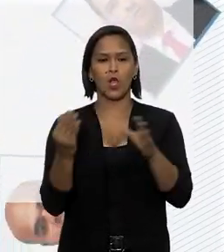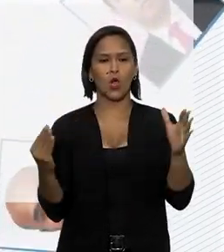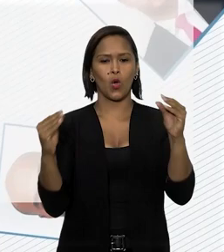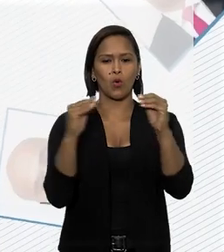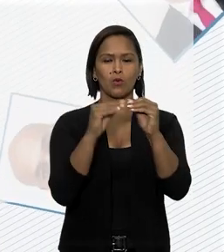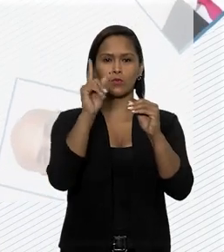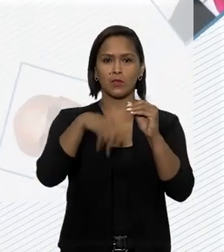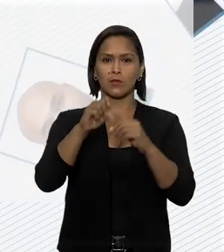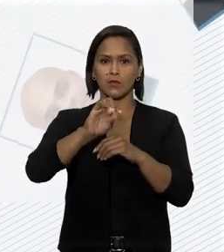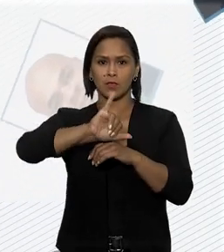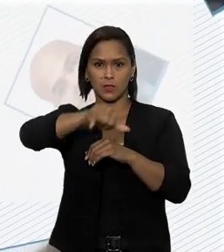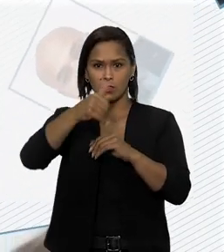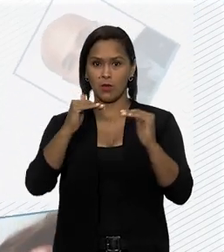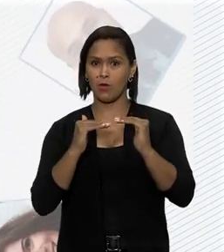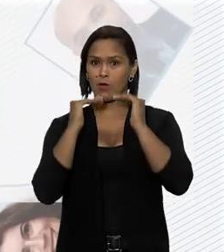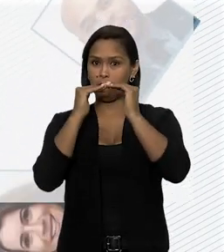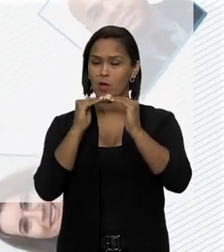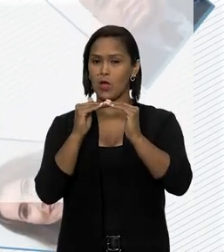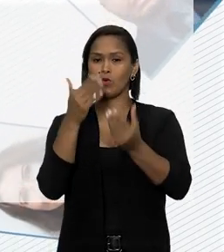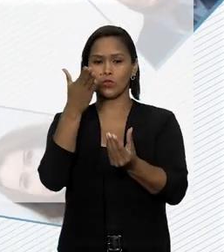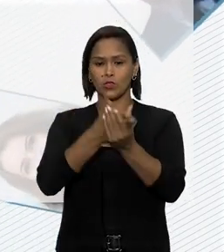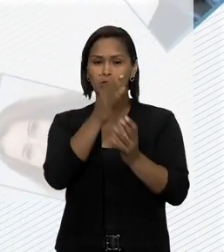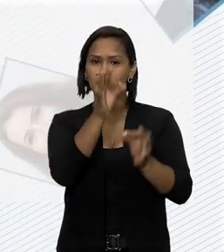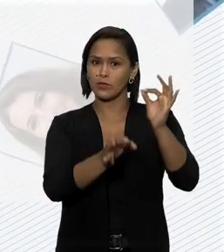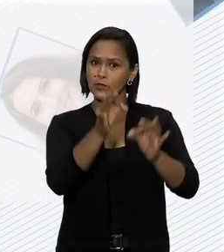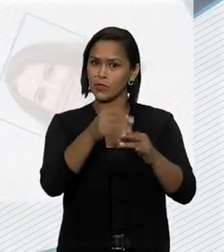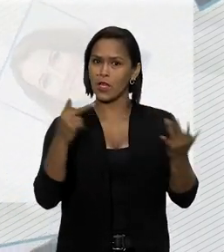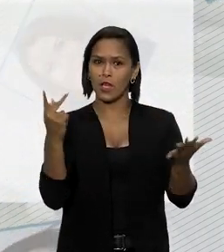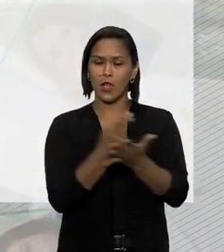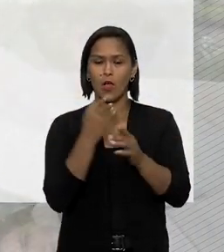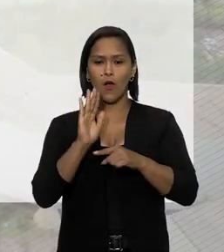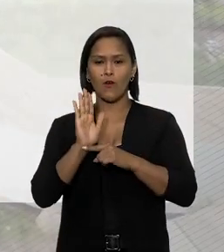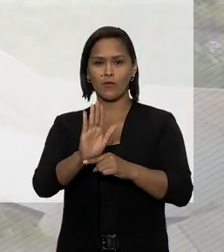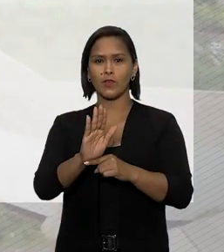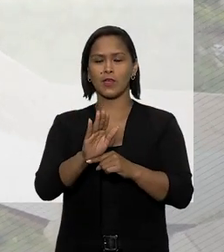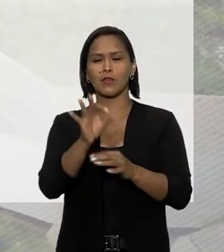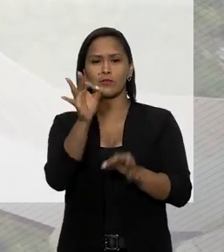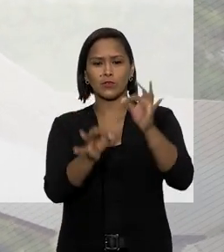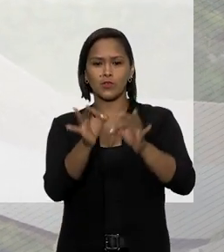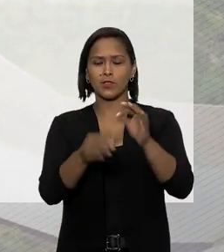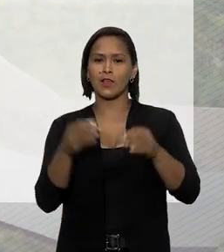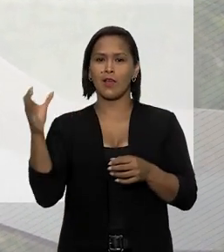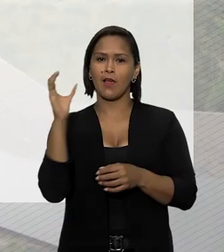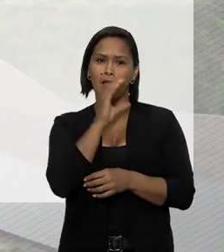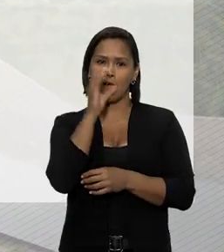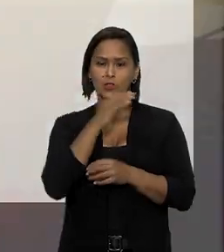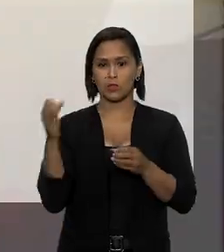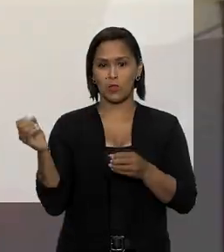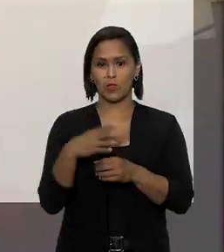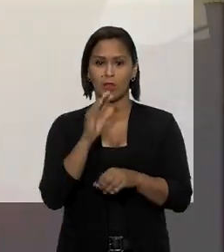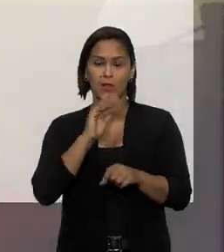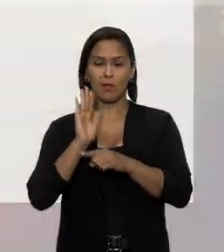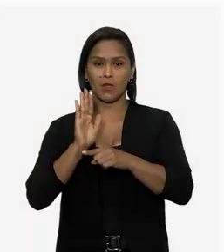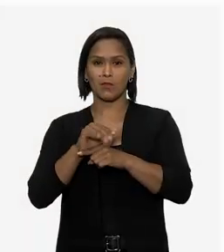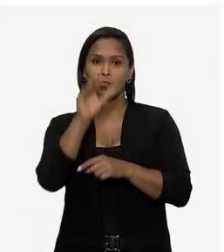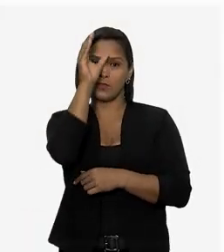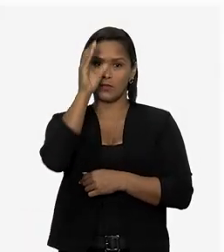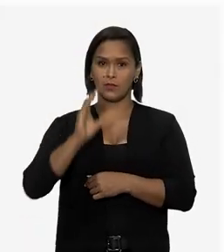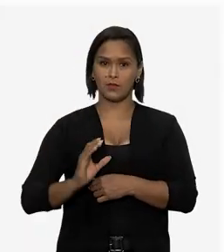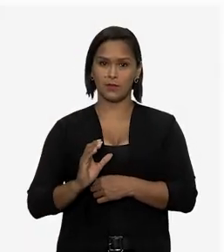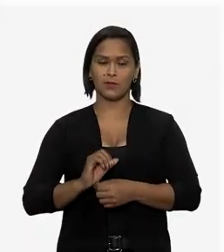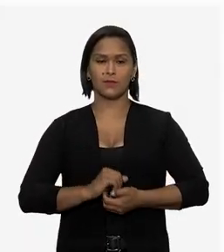Consolidar o STJ como uma corte de precedentes que oferece justiça ágil, moderna, preventiva e cidadã.